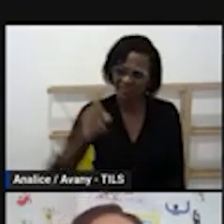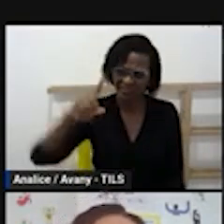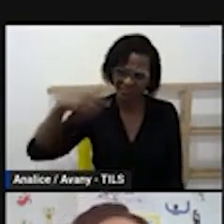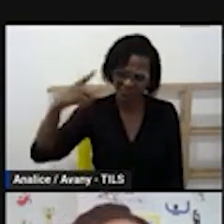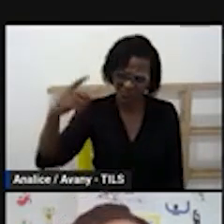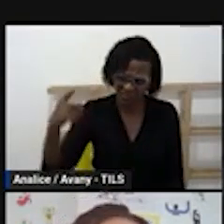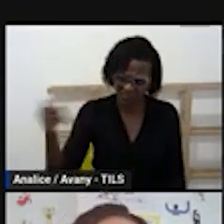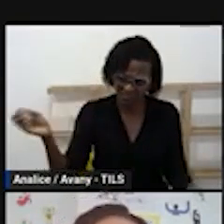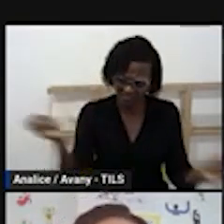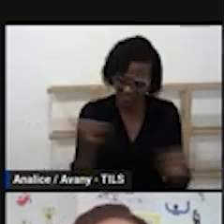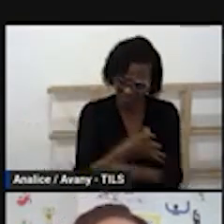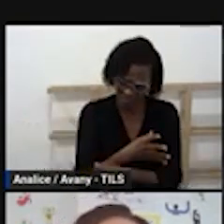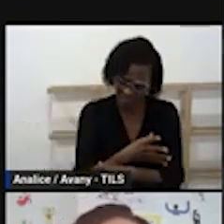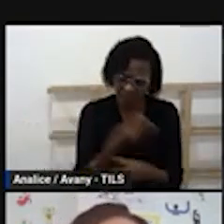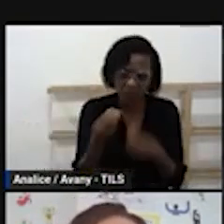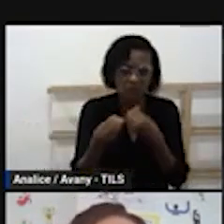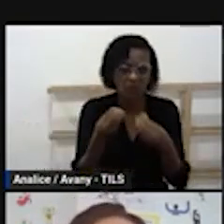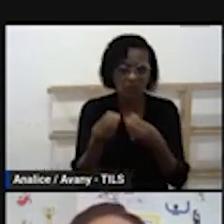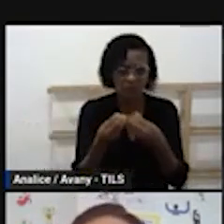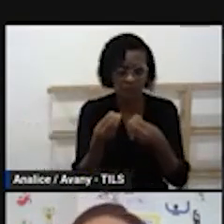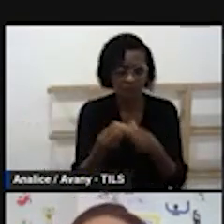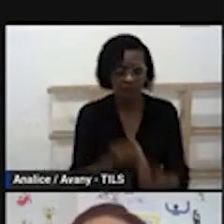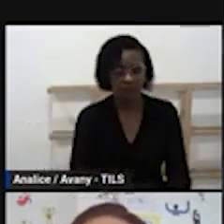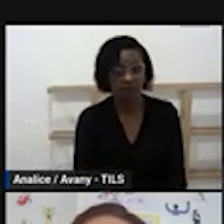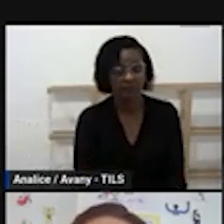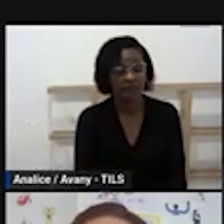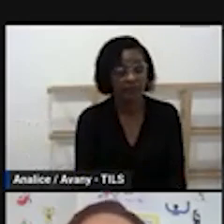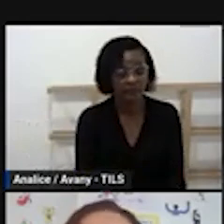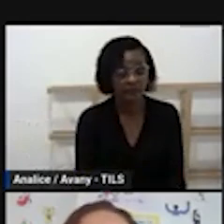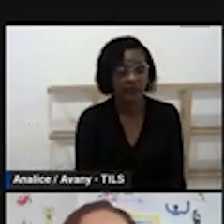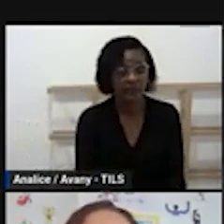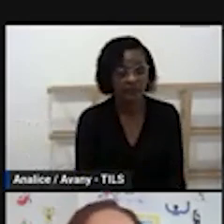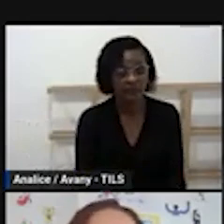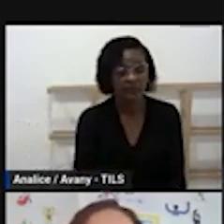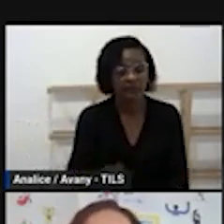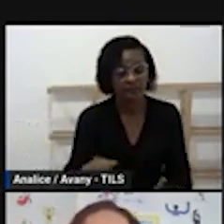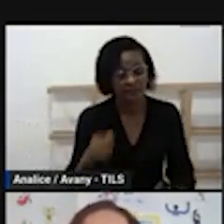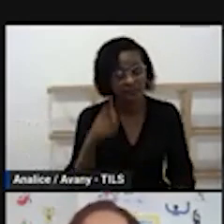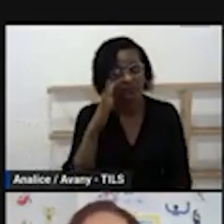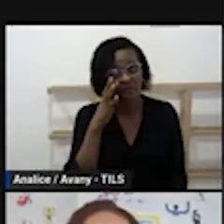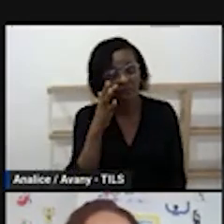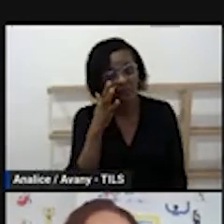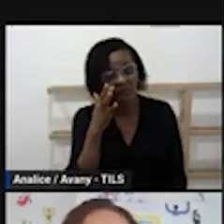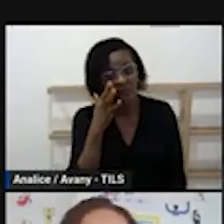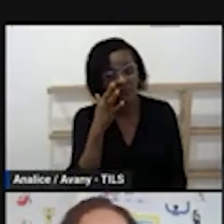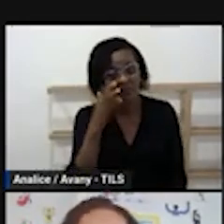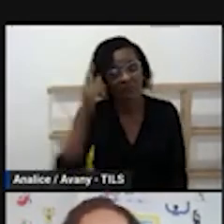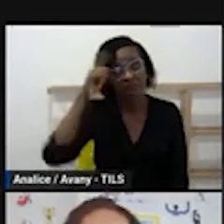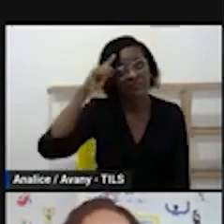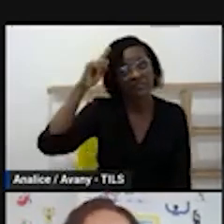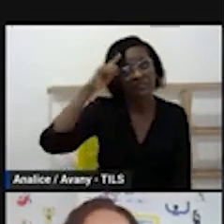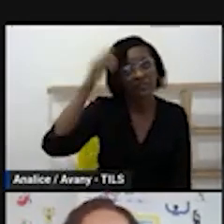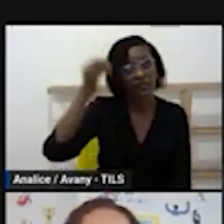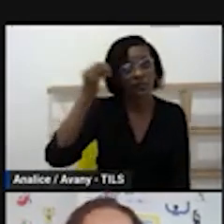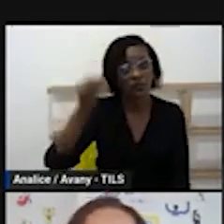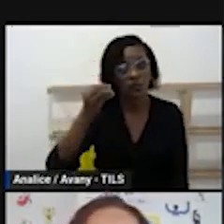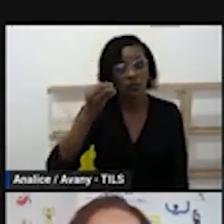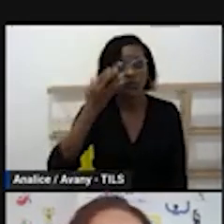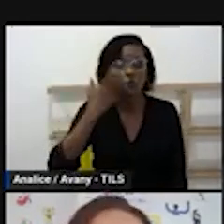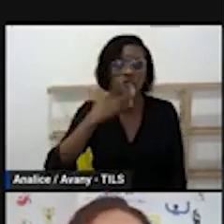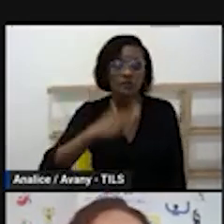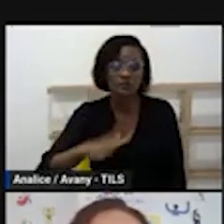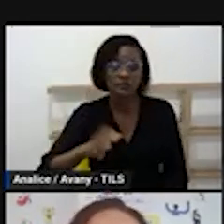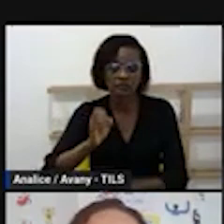trazer a concepção de educação integral então eu já falei um pouquinho quando a gente pensar na educação infantil a gente vai pensar dessa forma